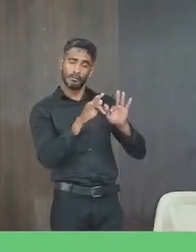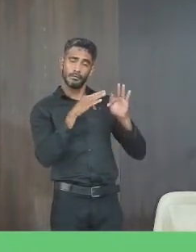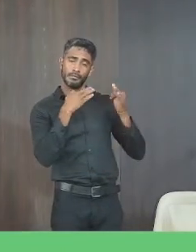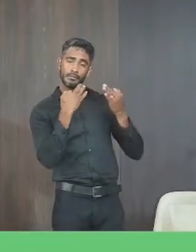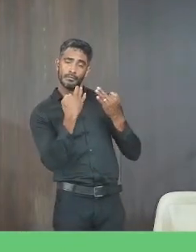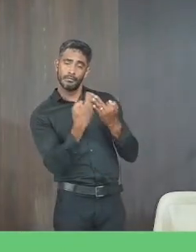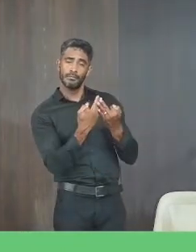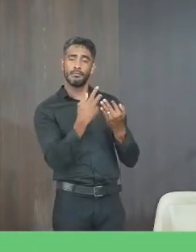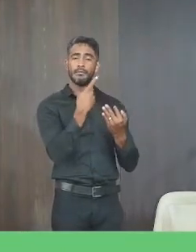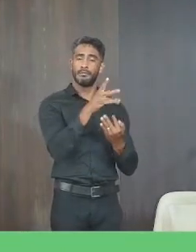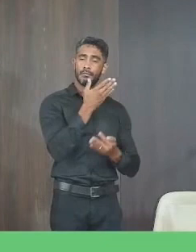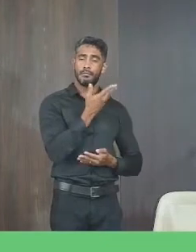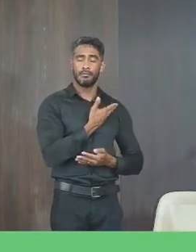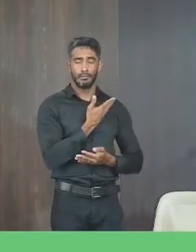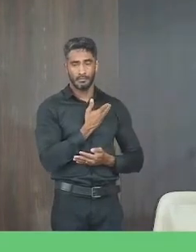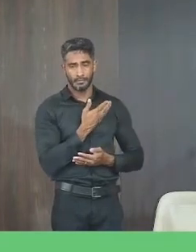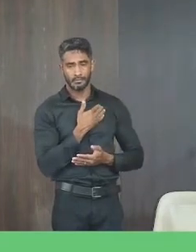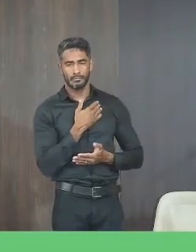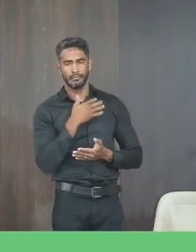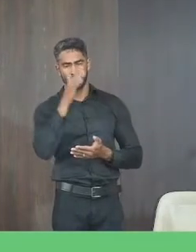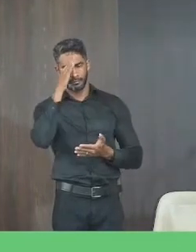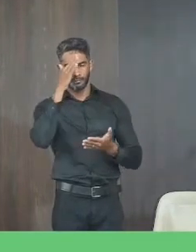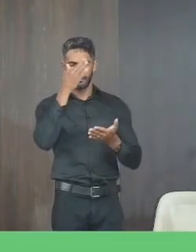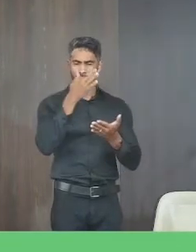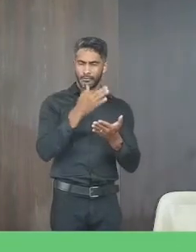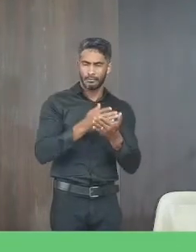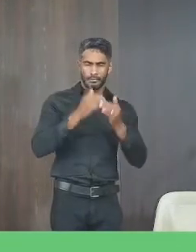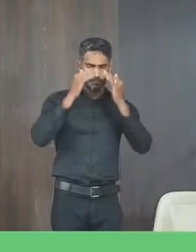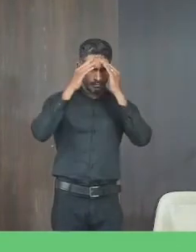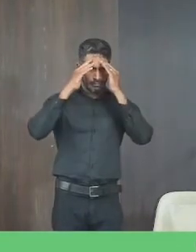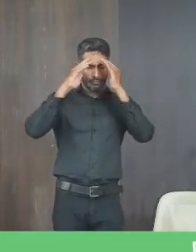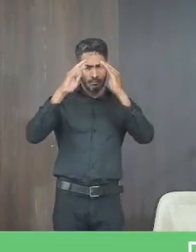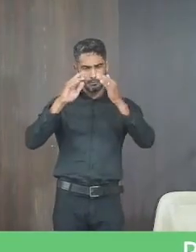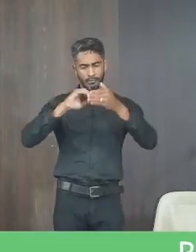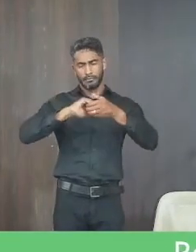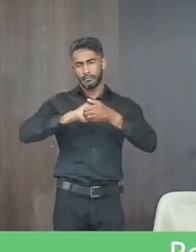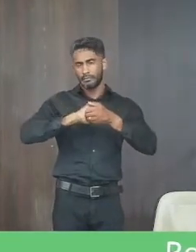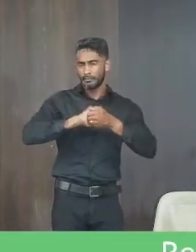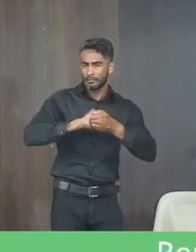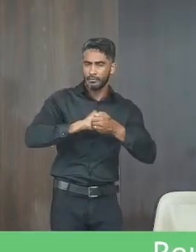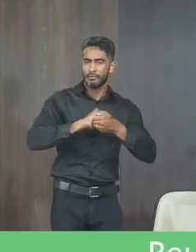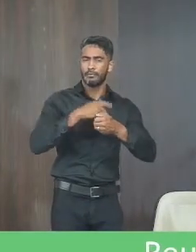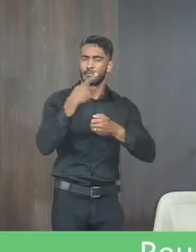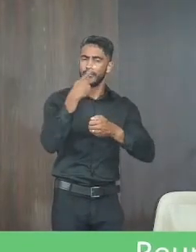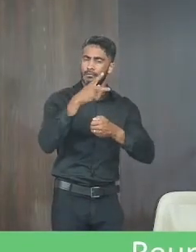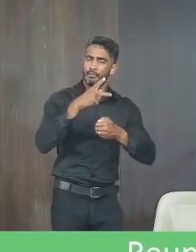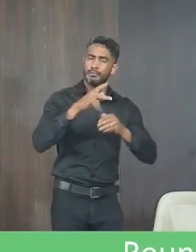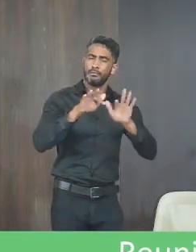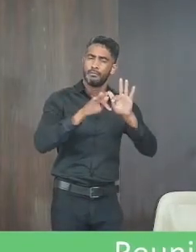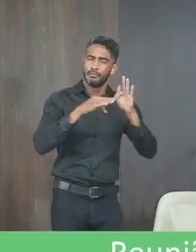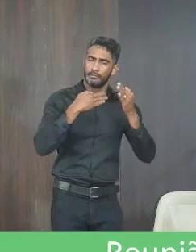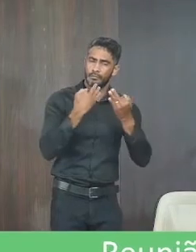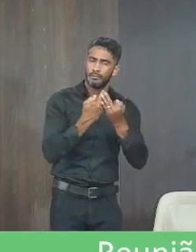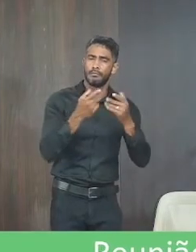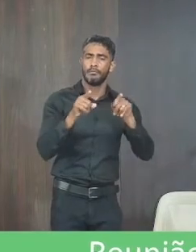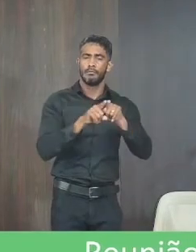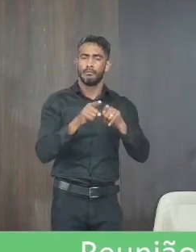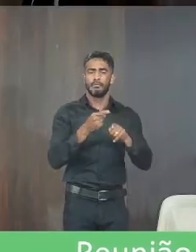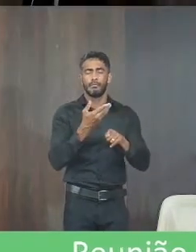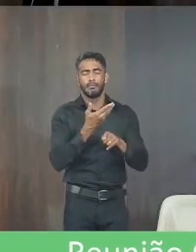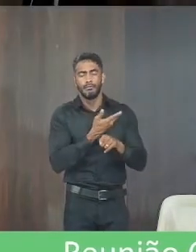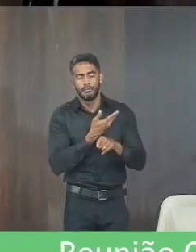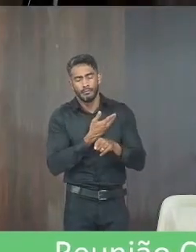ficaram assim com fé dignidade cumprimento os seus familiares e amigos com muita